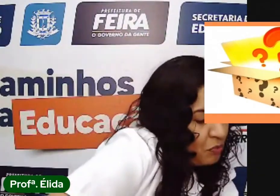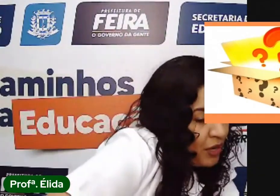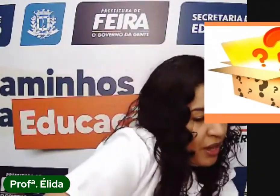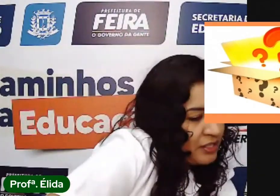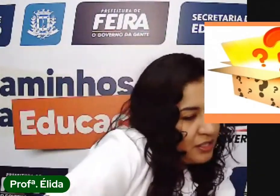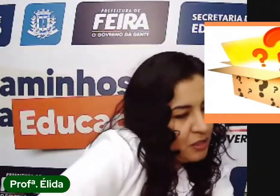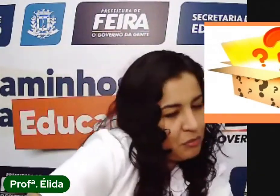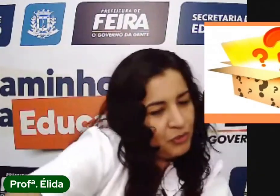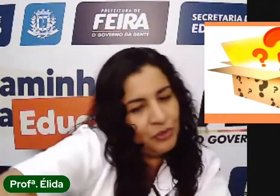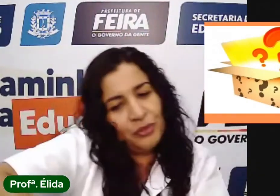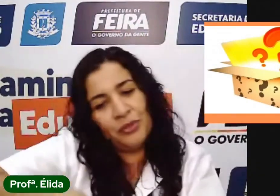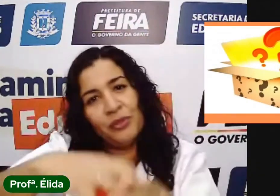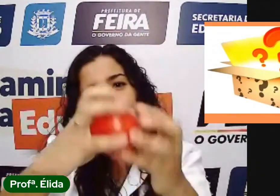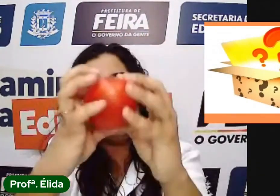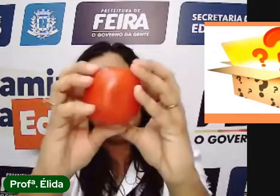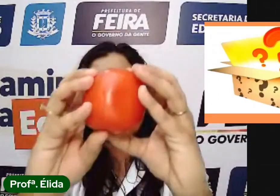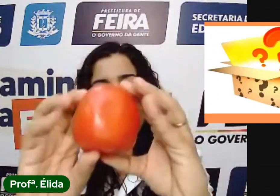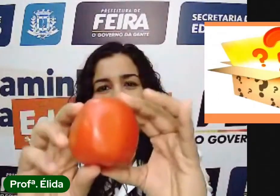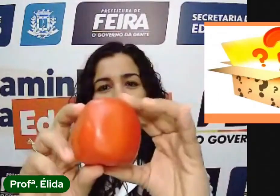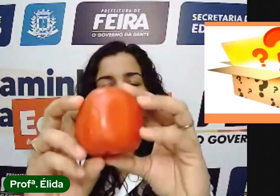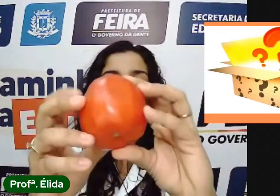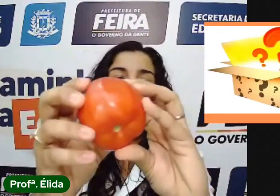E o próximo...